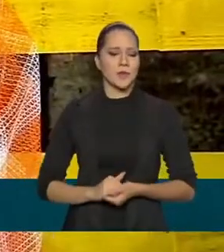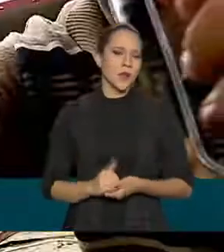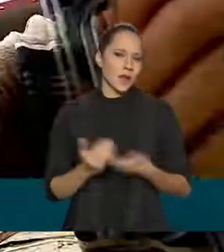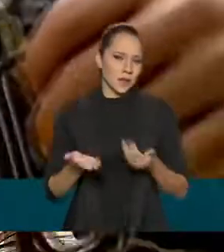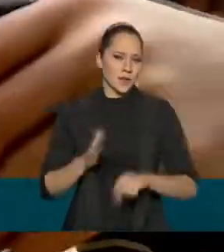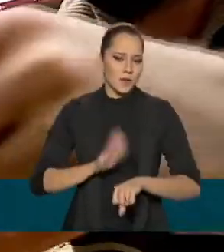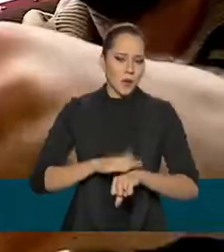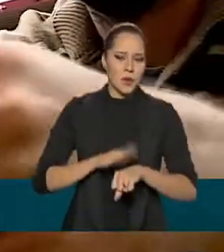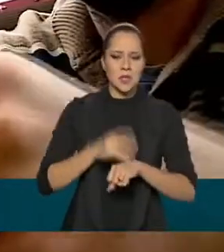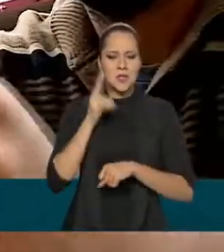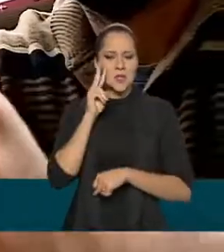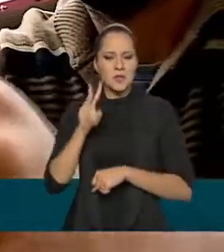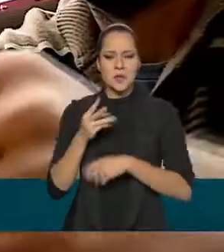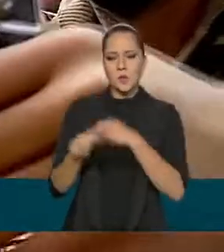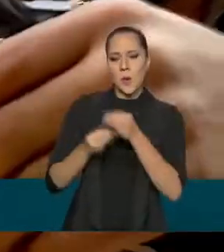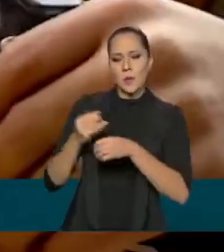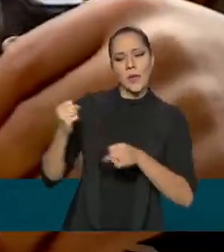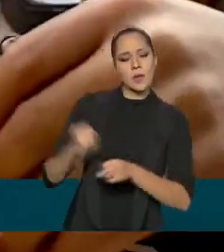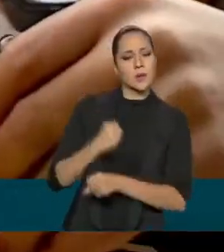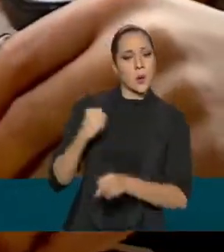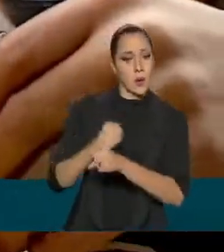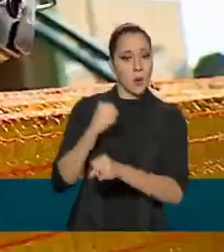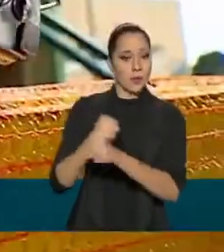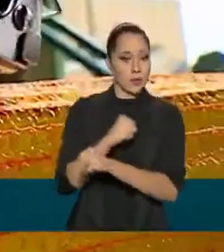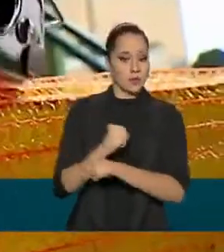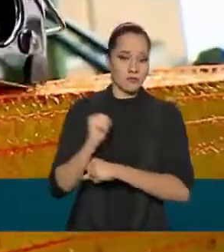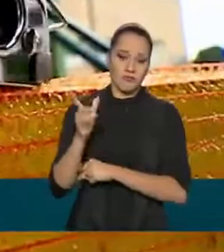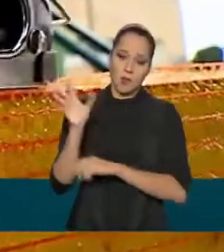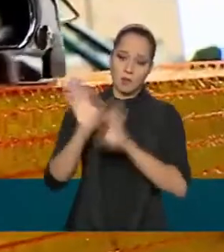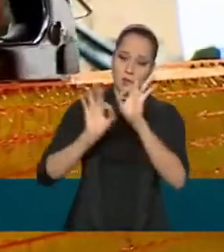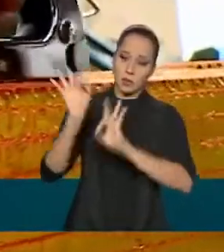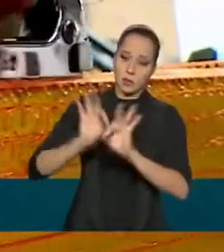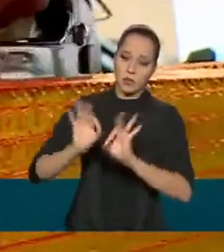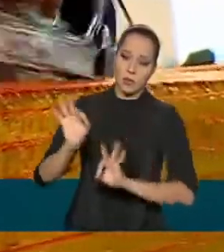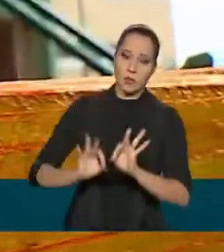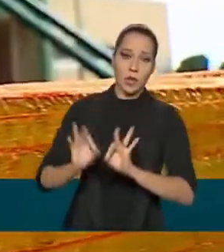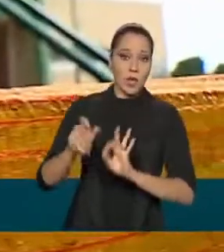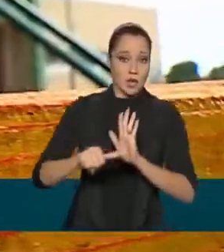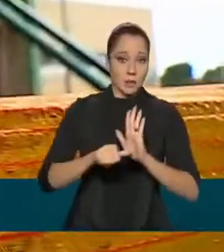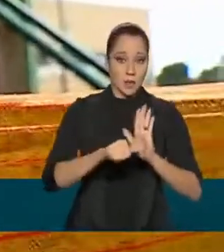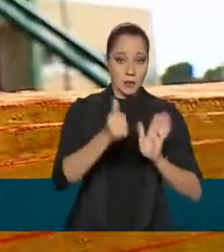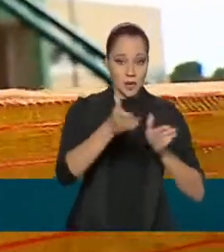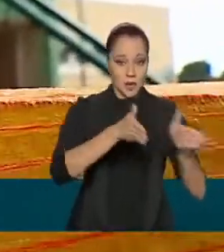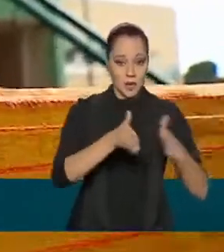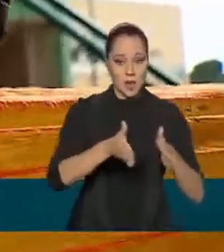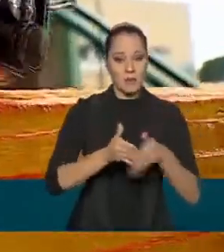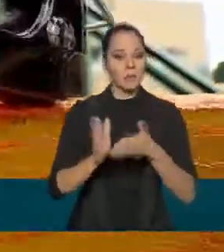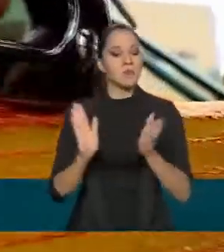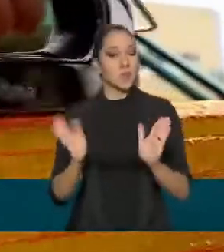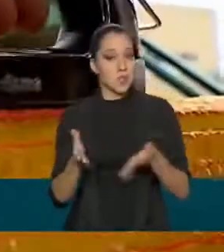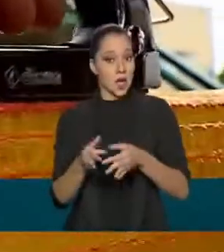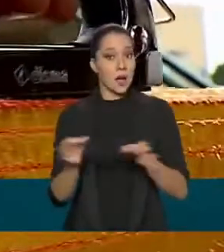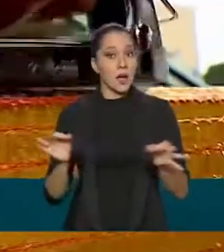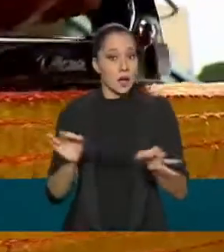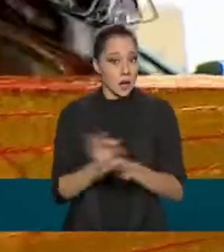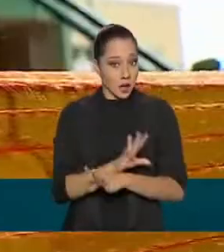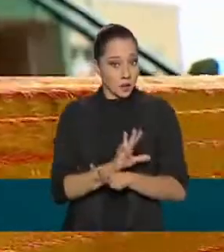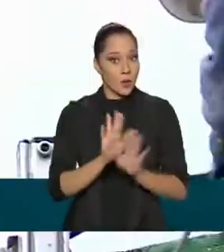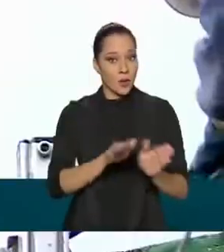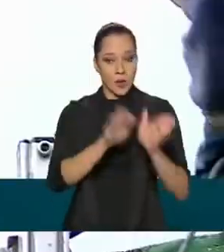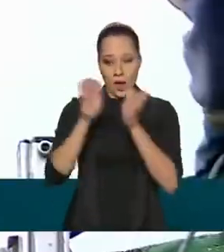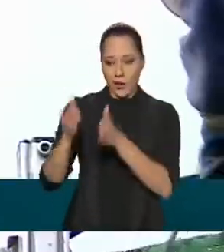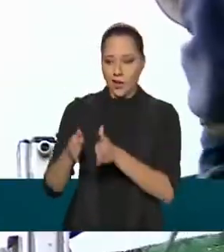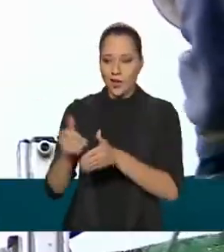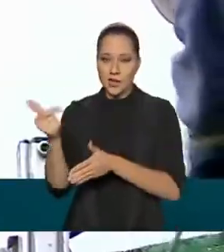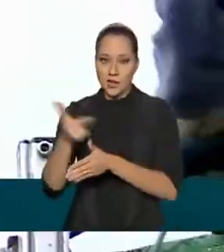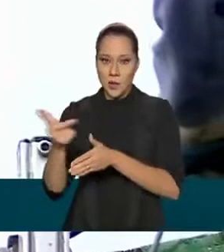imagens recuperadas das obras que foram realizadas na primeira etapa e agora se encontram já na segunda etapa